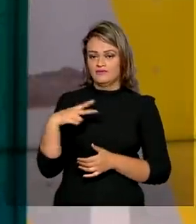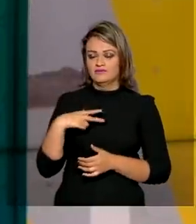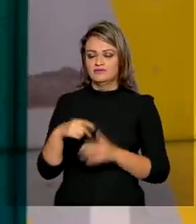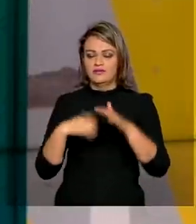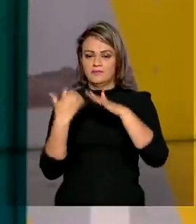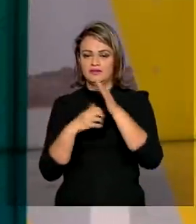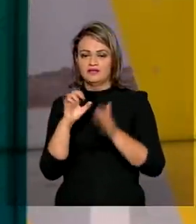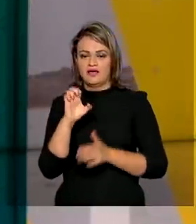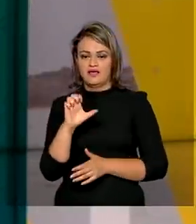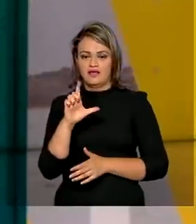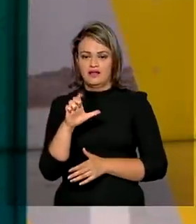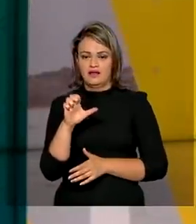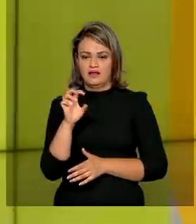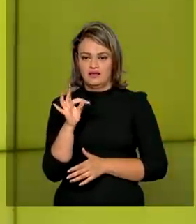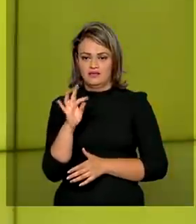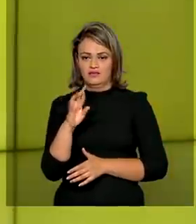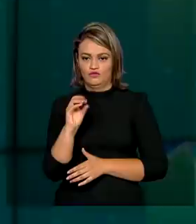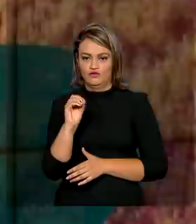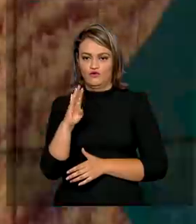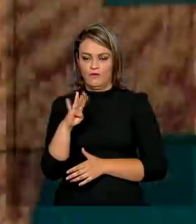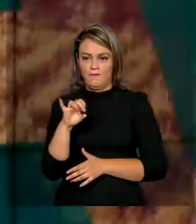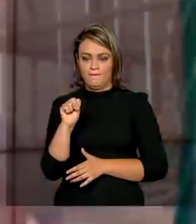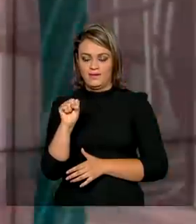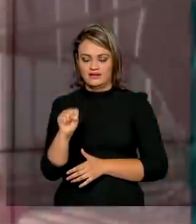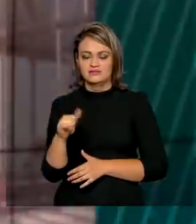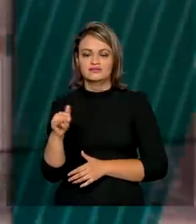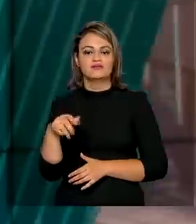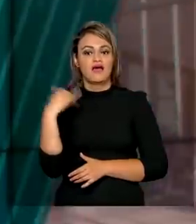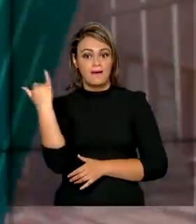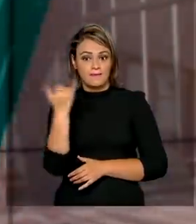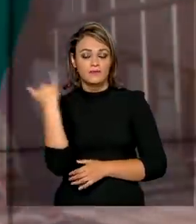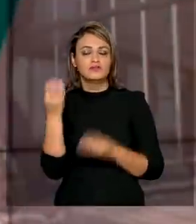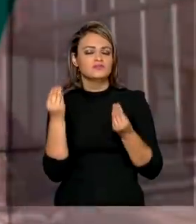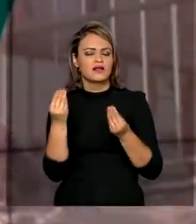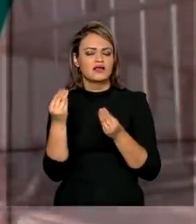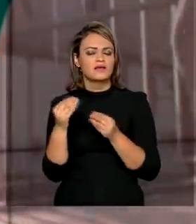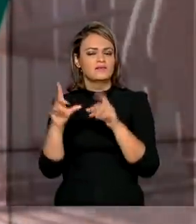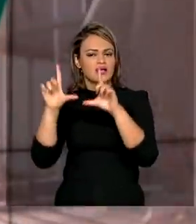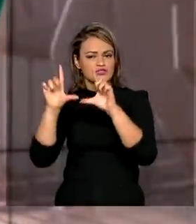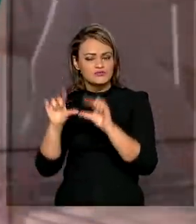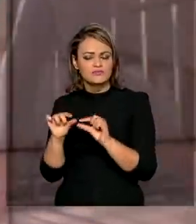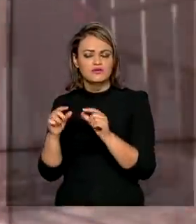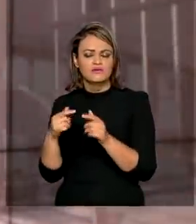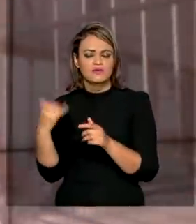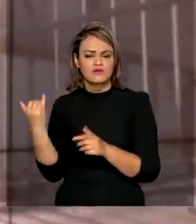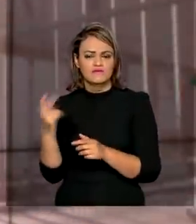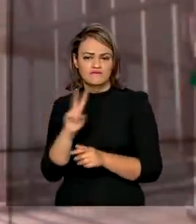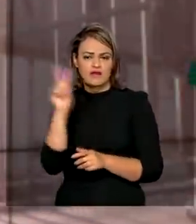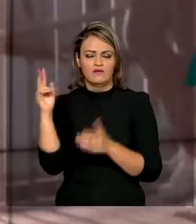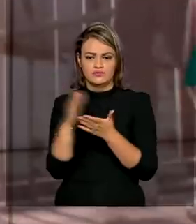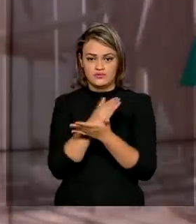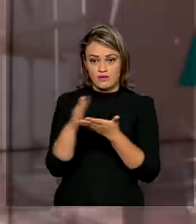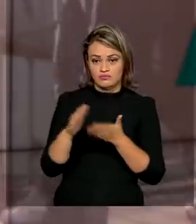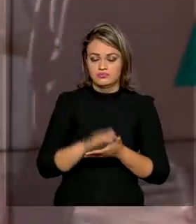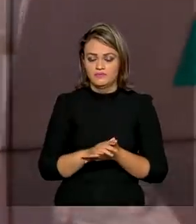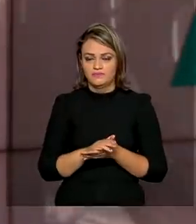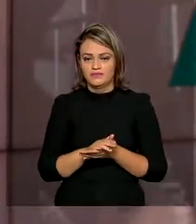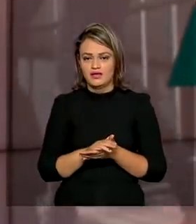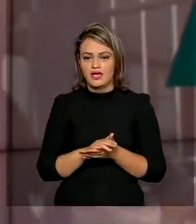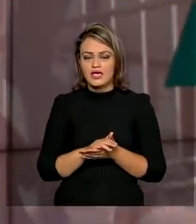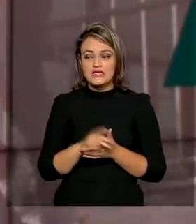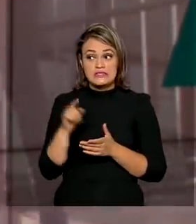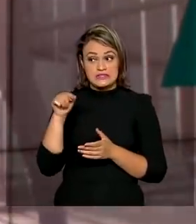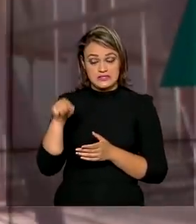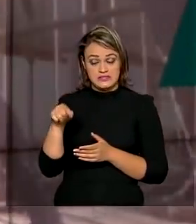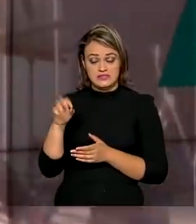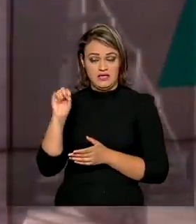Eletrobras é necessária para o consumidor brasileiro, principalmente para a redução de tarifas de energia elétrica. Segundo ele, com a capitalização